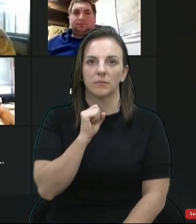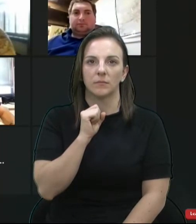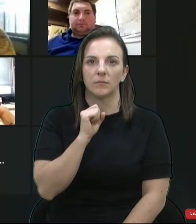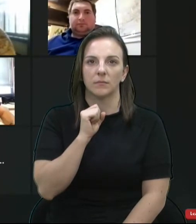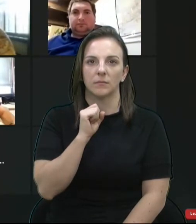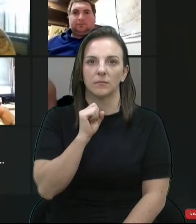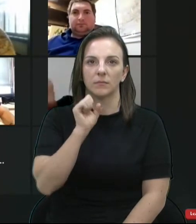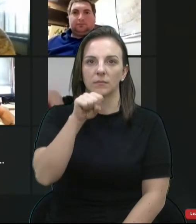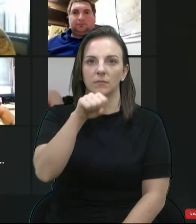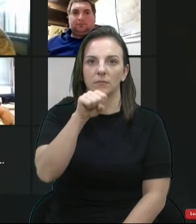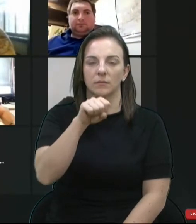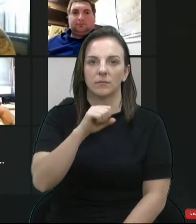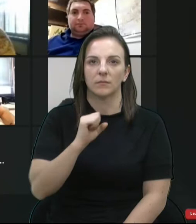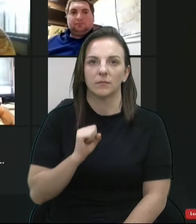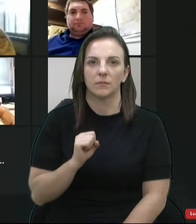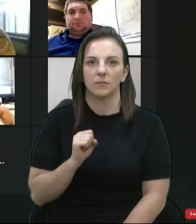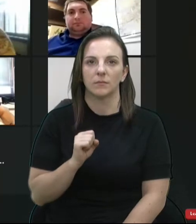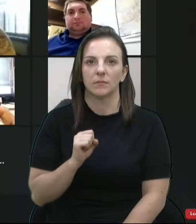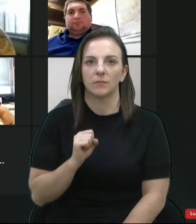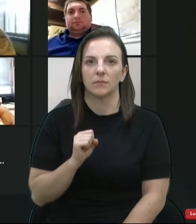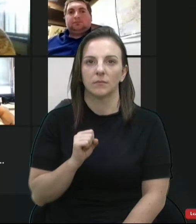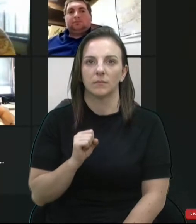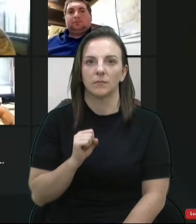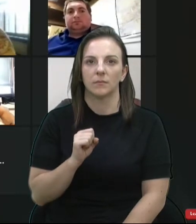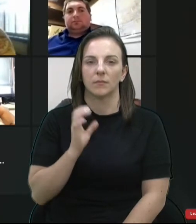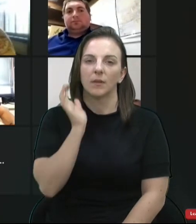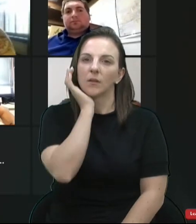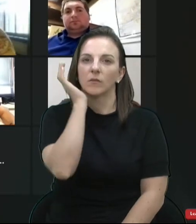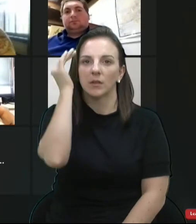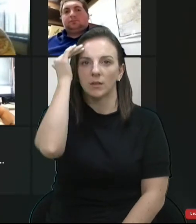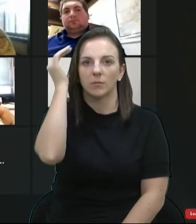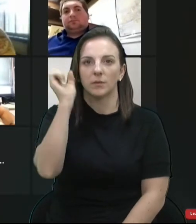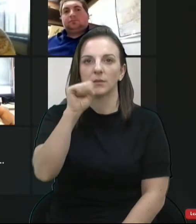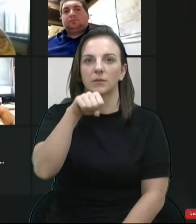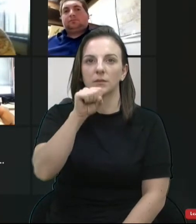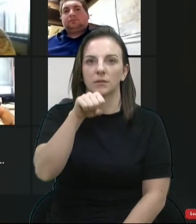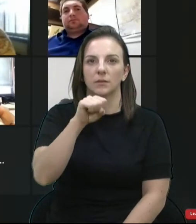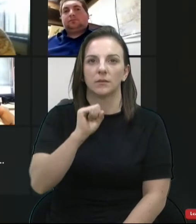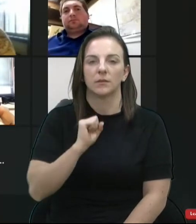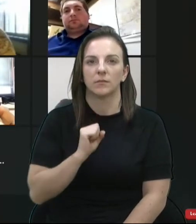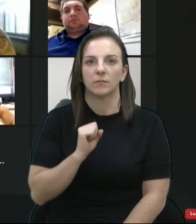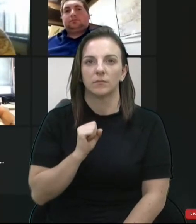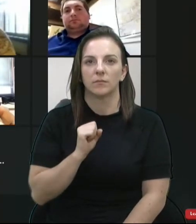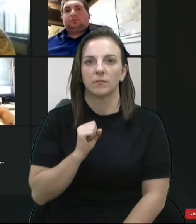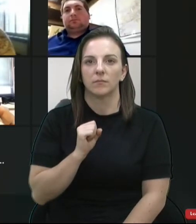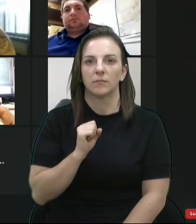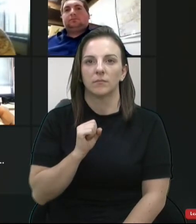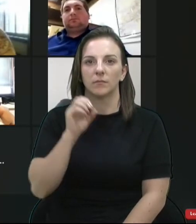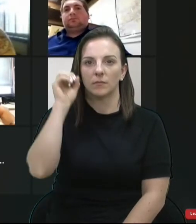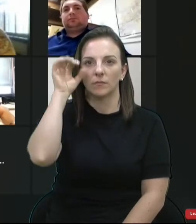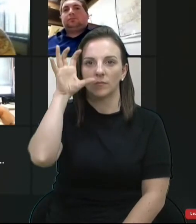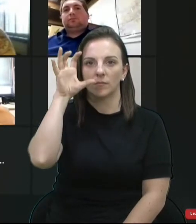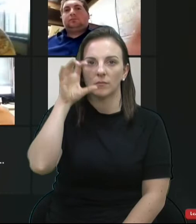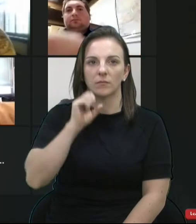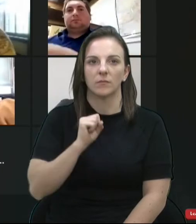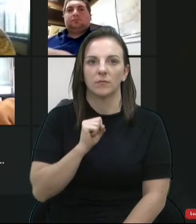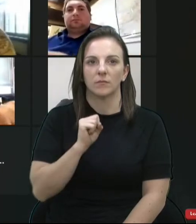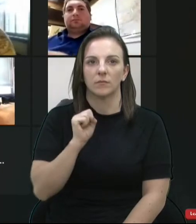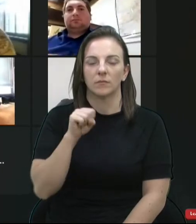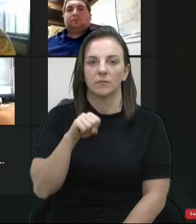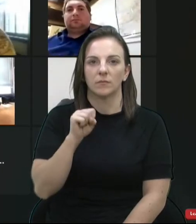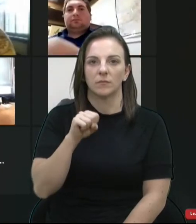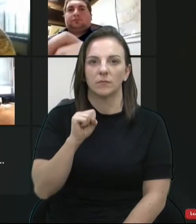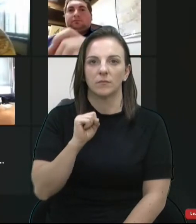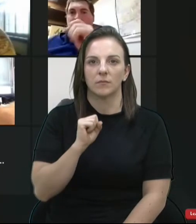Voto sim, presidente. Voto sim, vereador Felipe. Voto sim, senhor presidente. sim, vereador Fiusa. Voto sim,